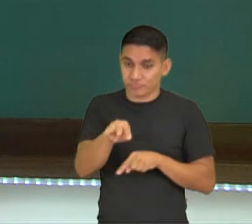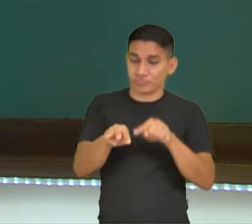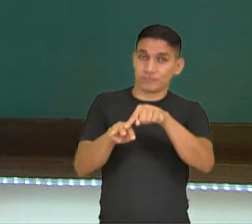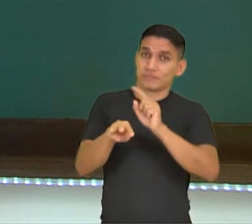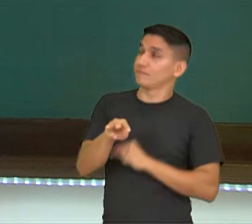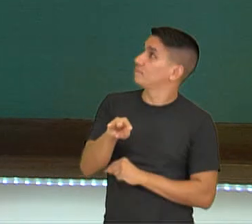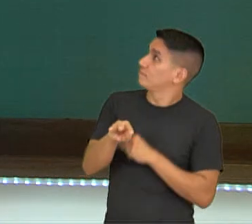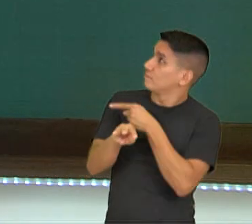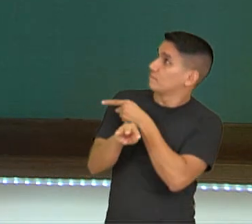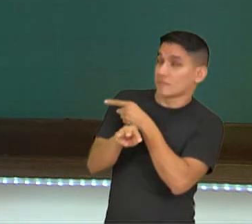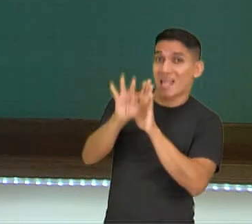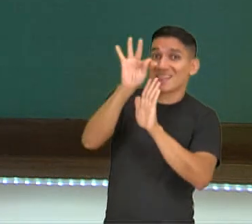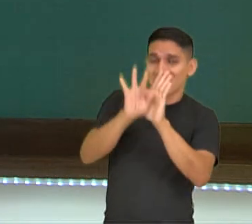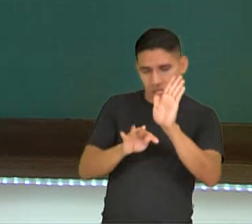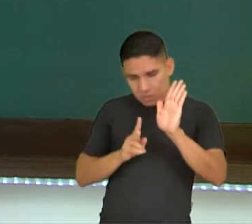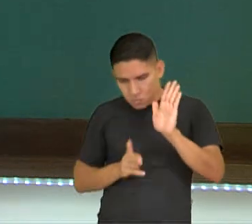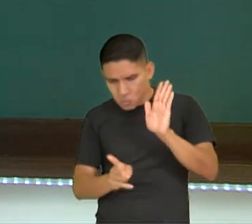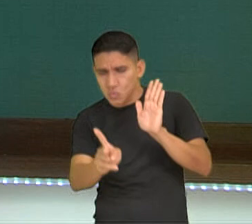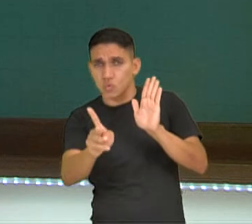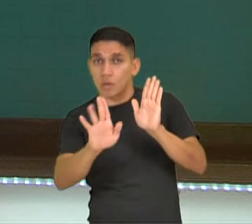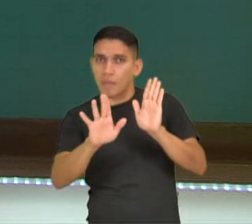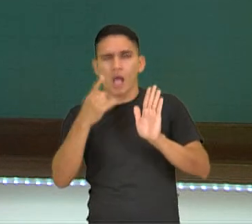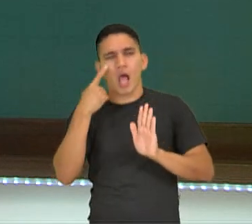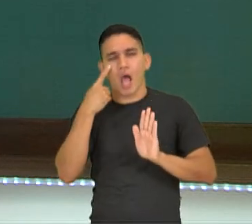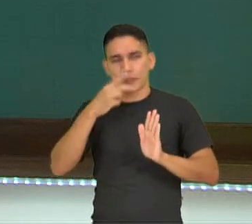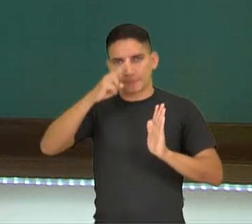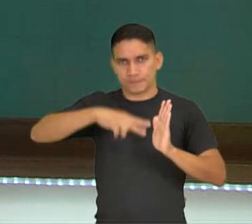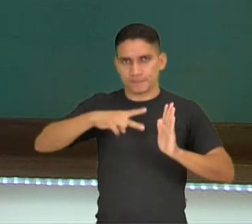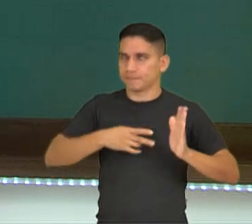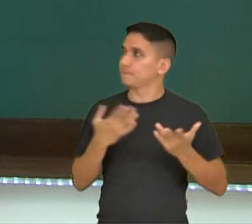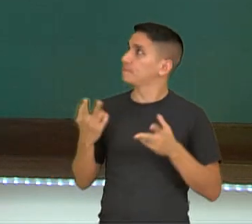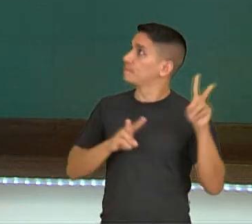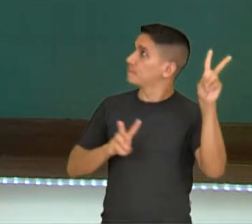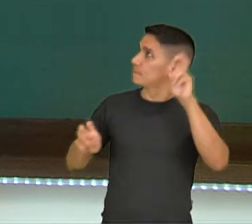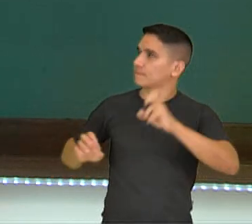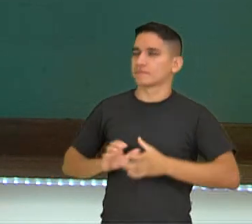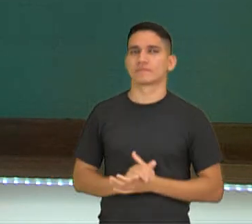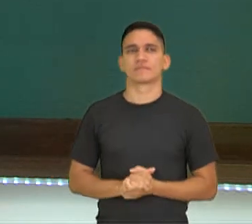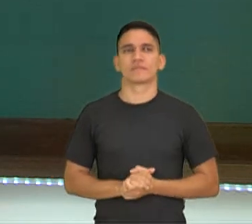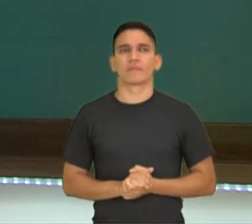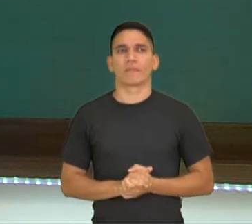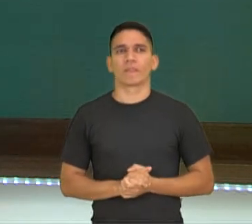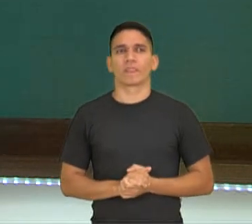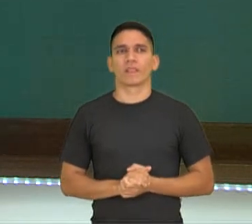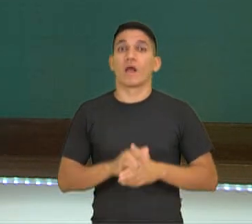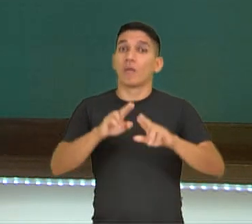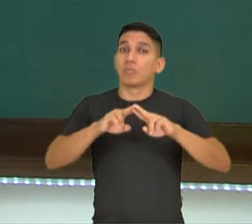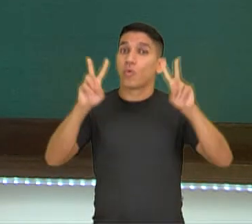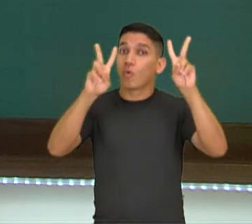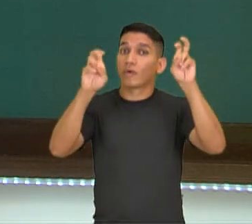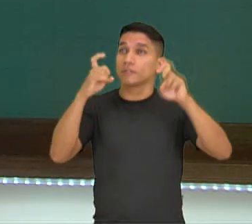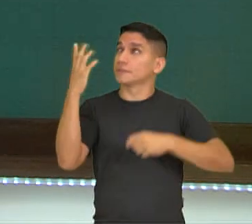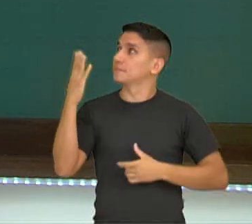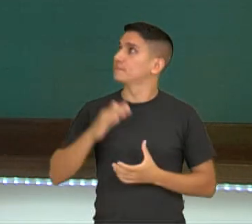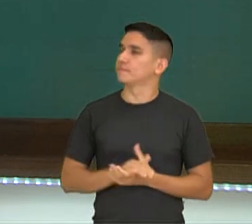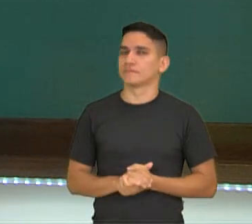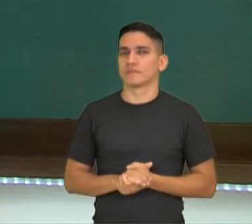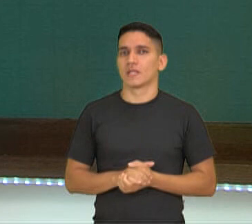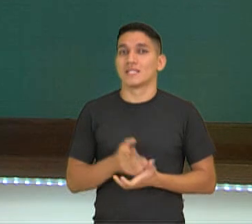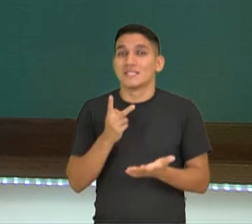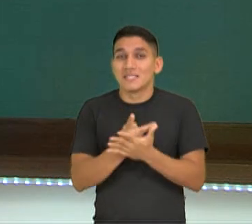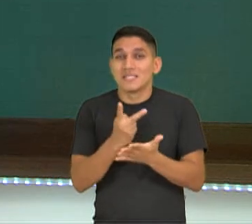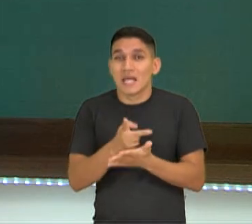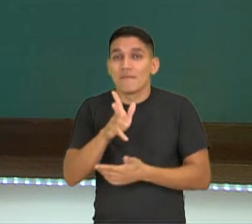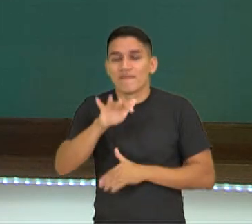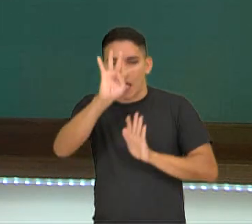Ou seja, esse texto vai continuar. Vamos lá, então. Então, importante, pessoal, o título do texto. Quando você for